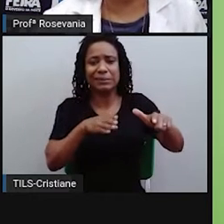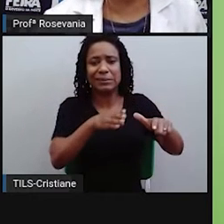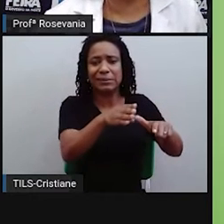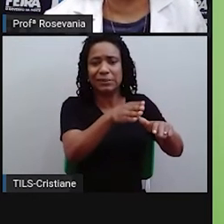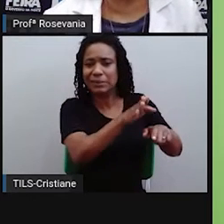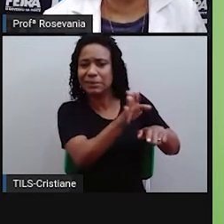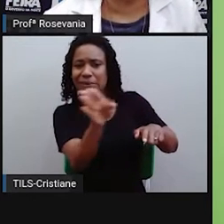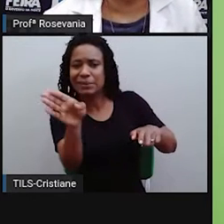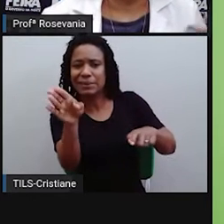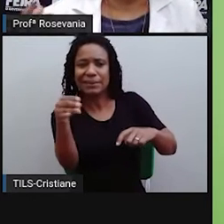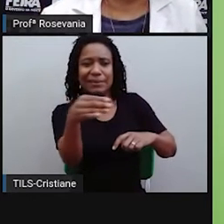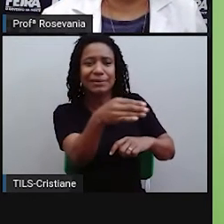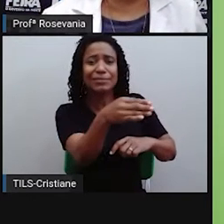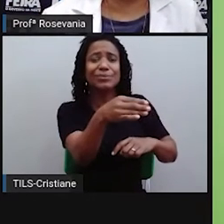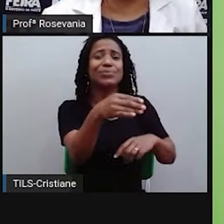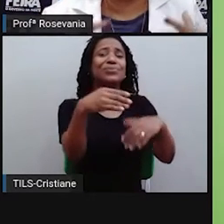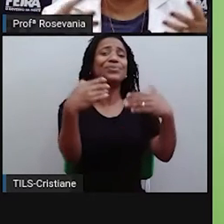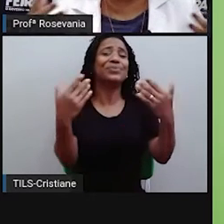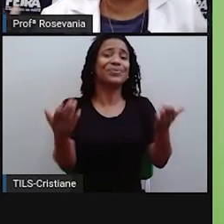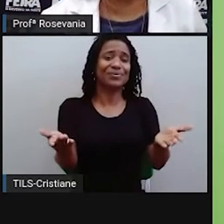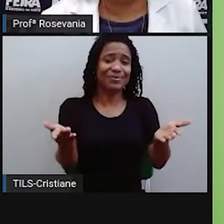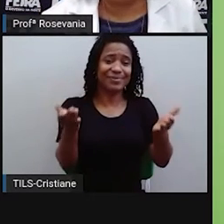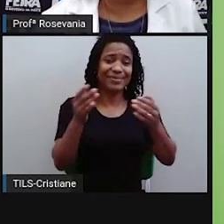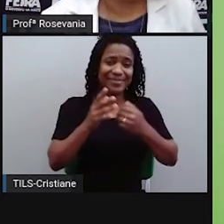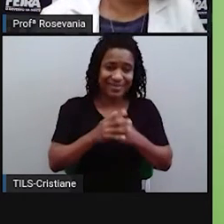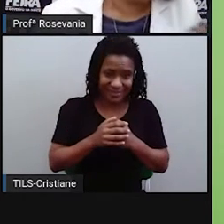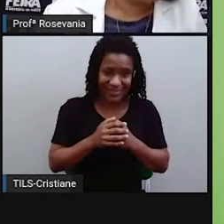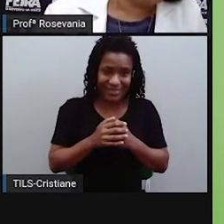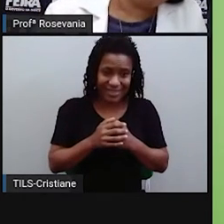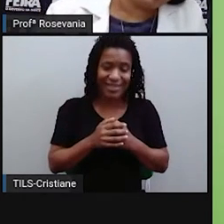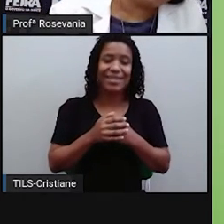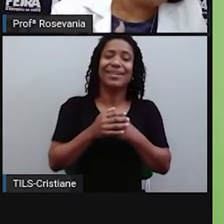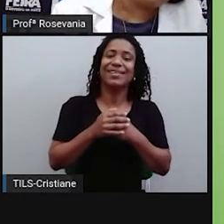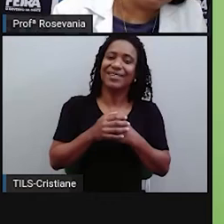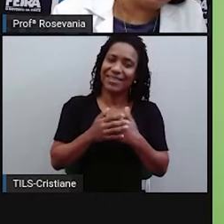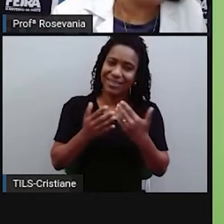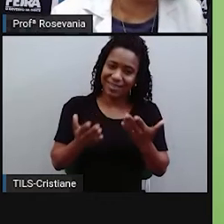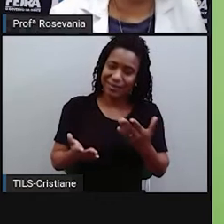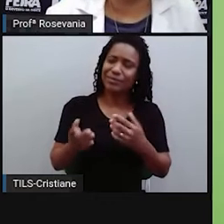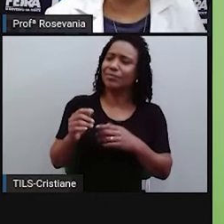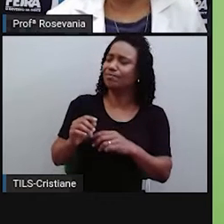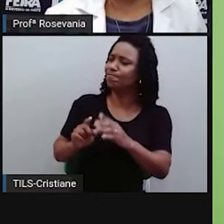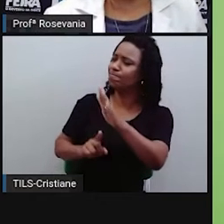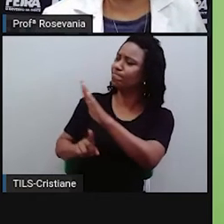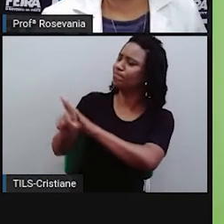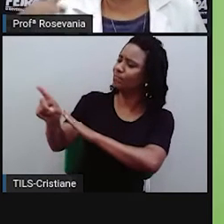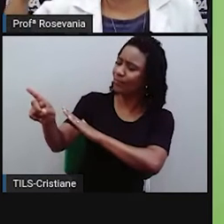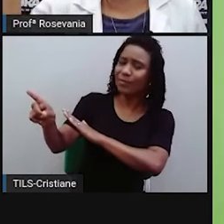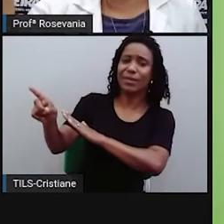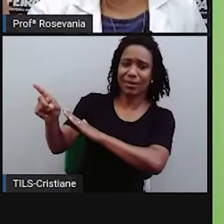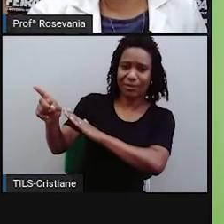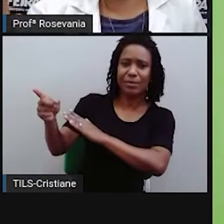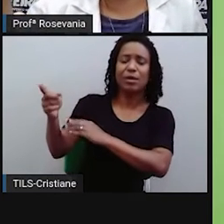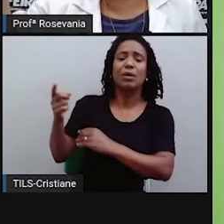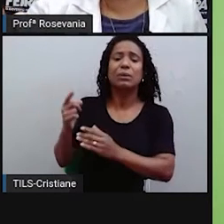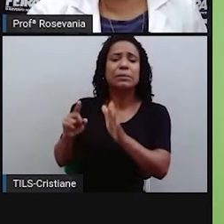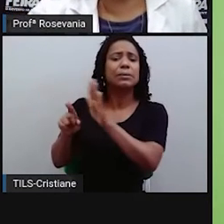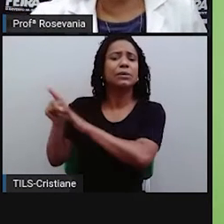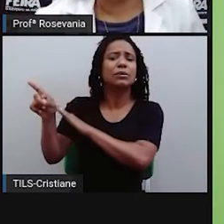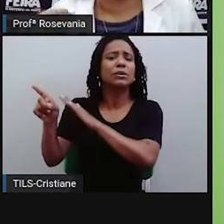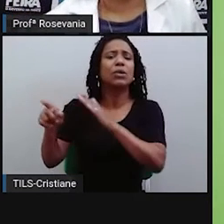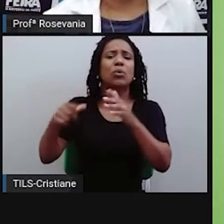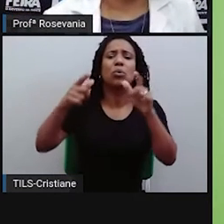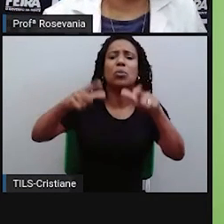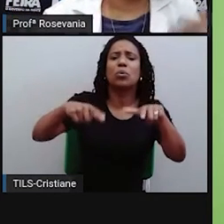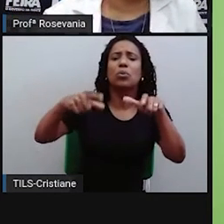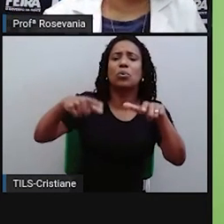ponto de destino. Então, como é que a gente faz isso? A gente vai e pede informação. A gente olha os nomes das